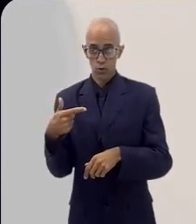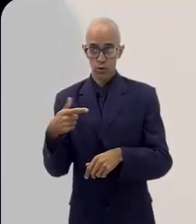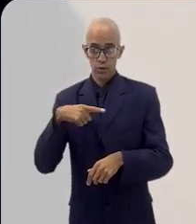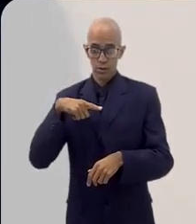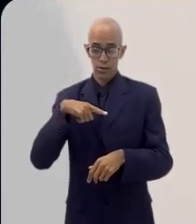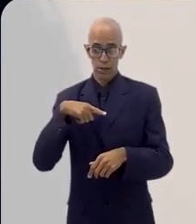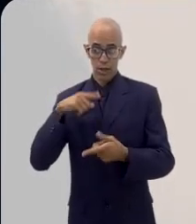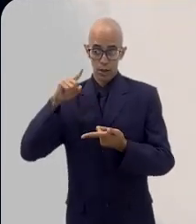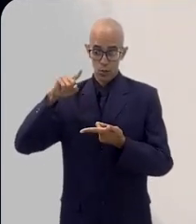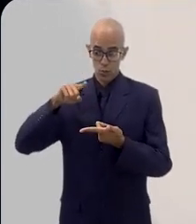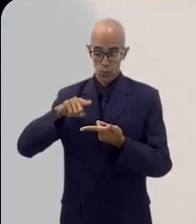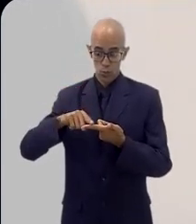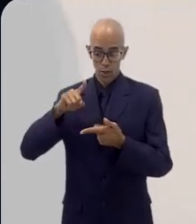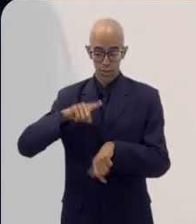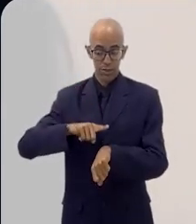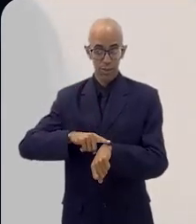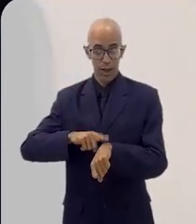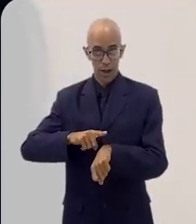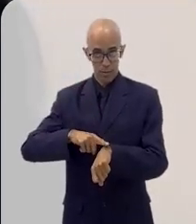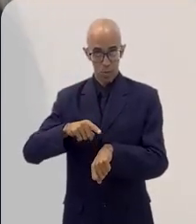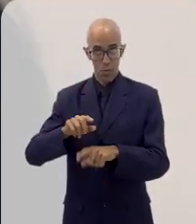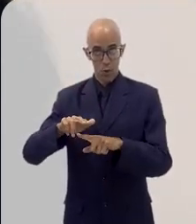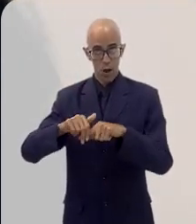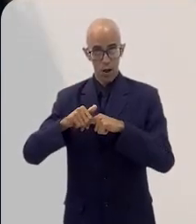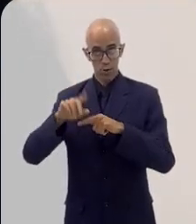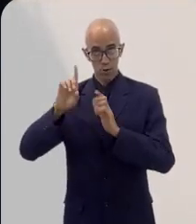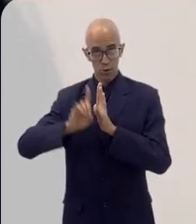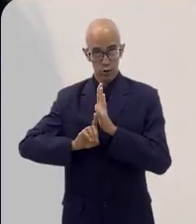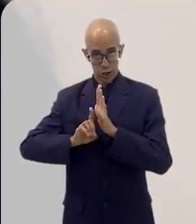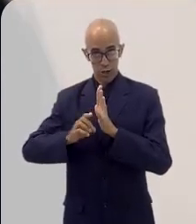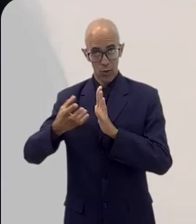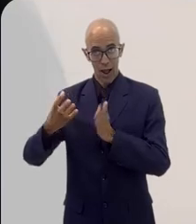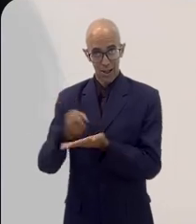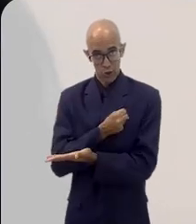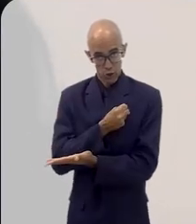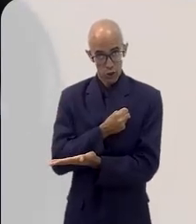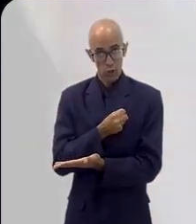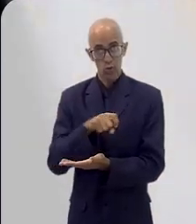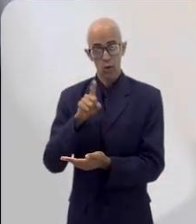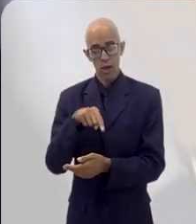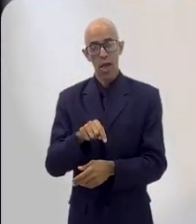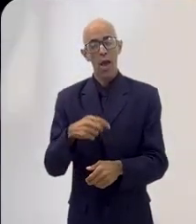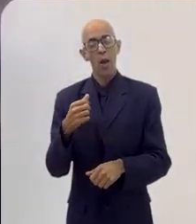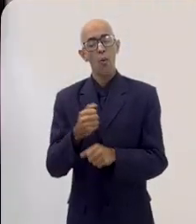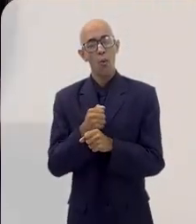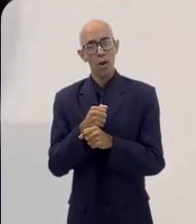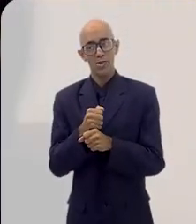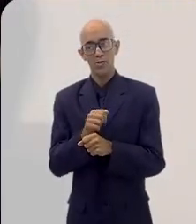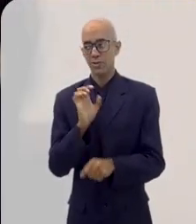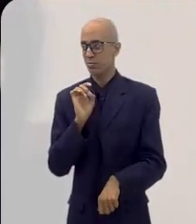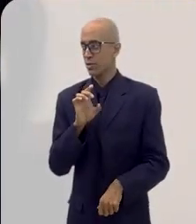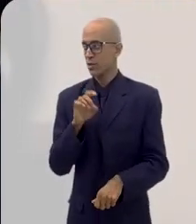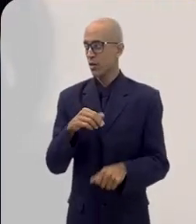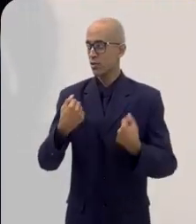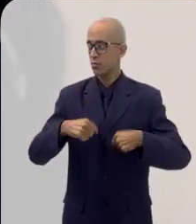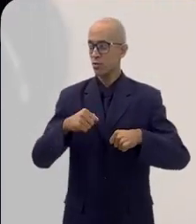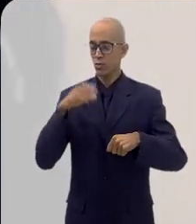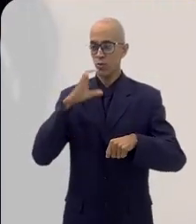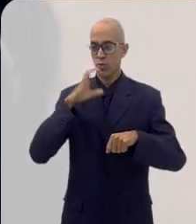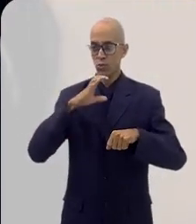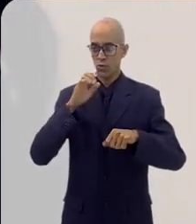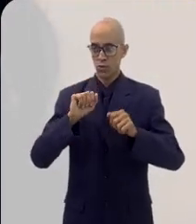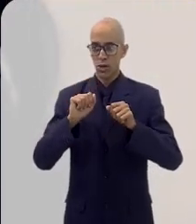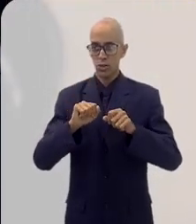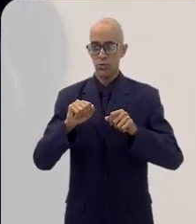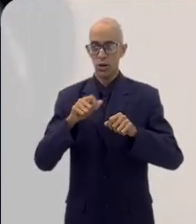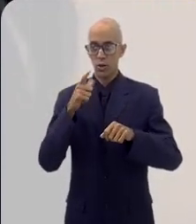contagem regressiva para se manter dentro do direito adquirido, né? Das regras atuais, é um ano bem especial e a gente precisa correr aí para